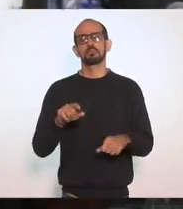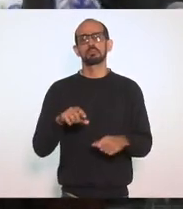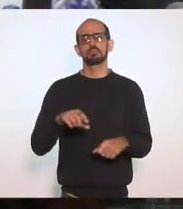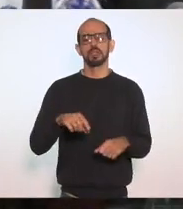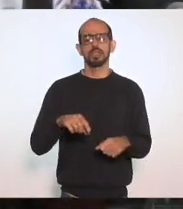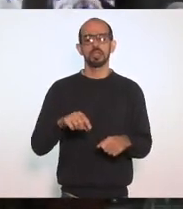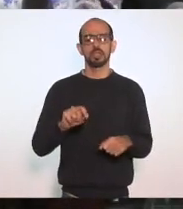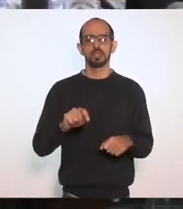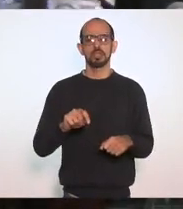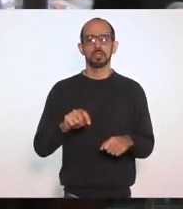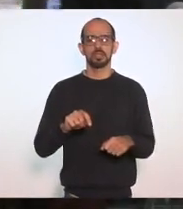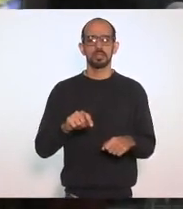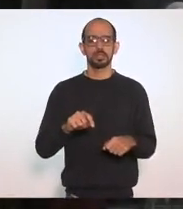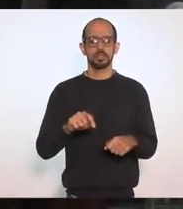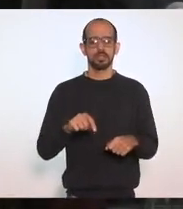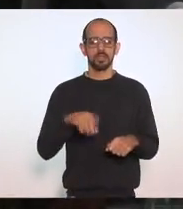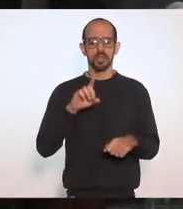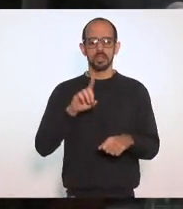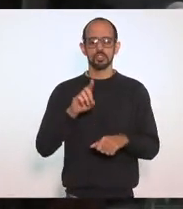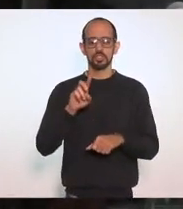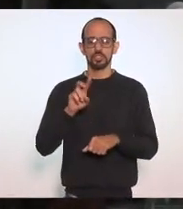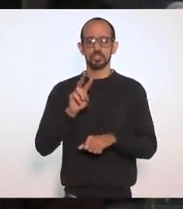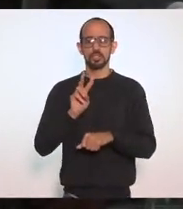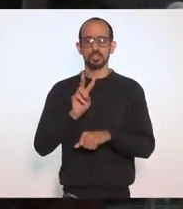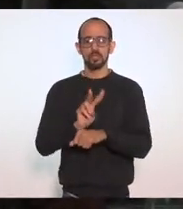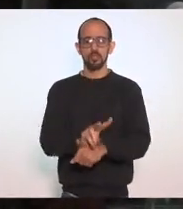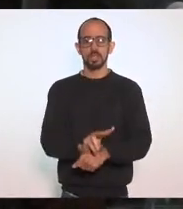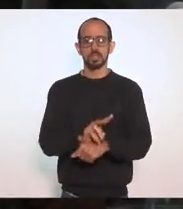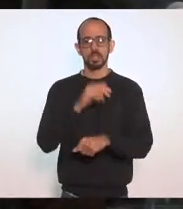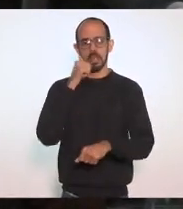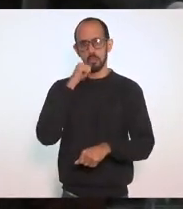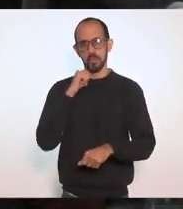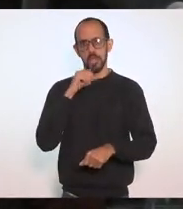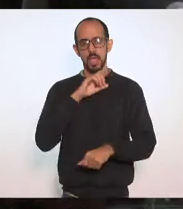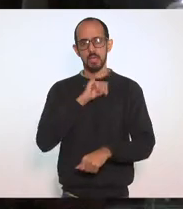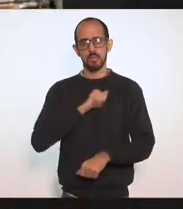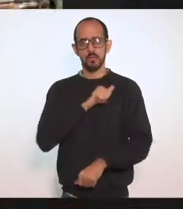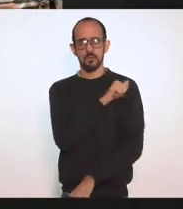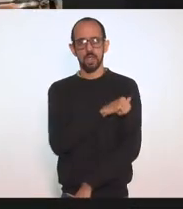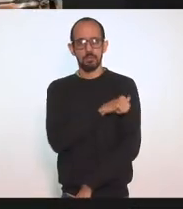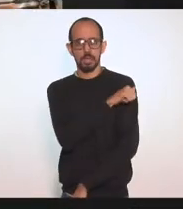Direito Da Mulher Para emitir Parecer Deputada Enfermeira Rejane